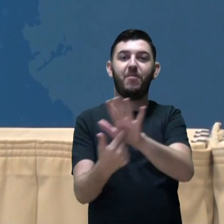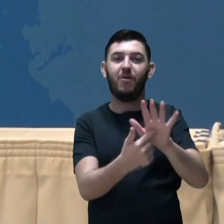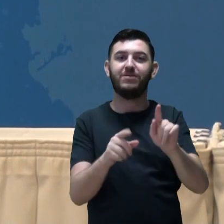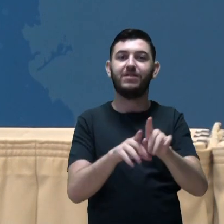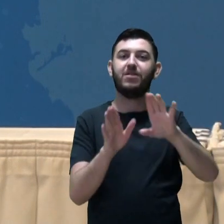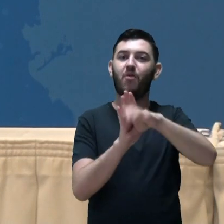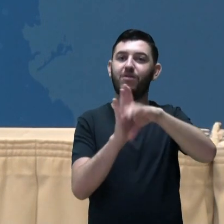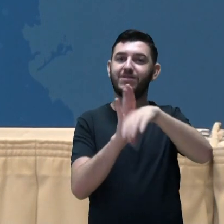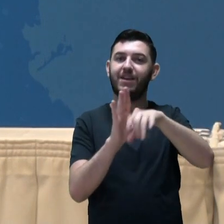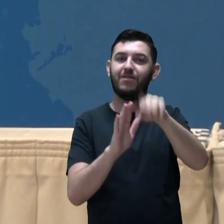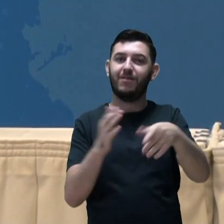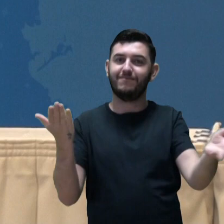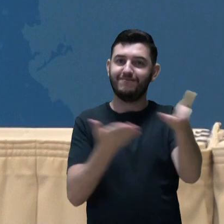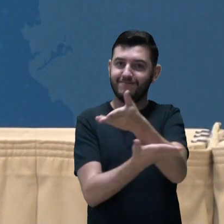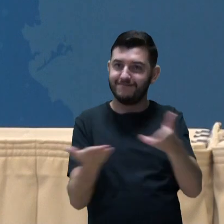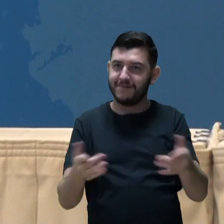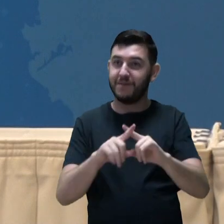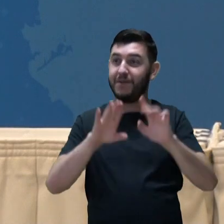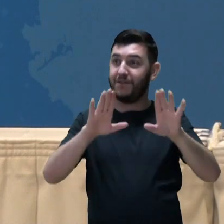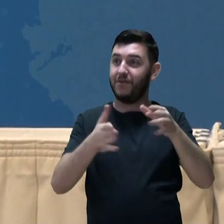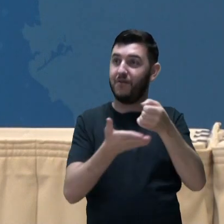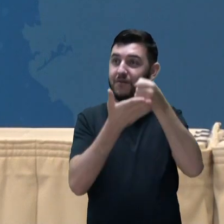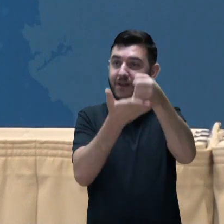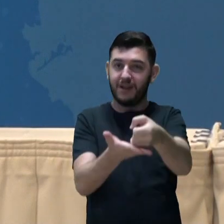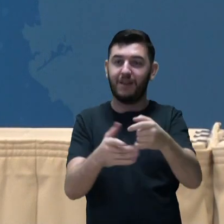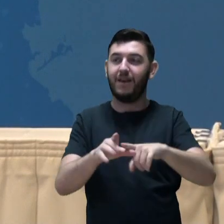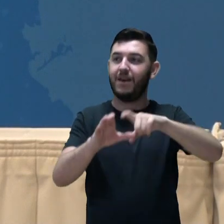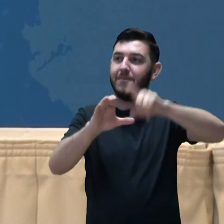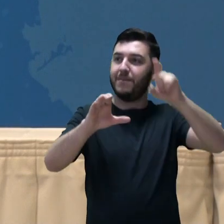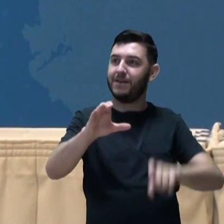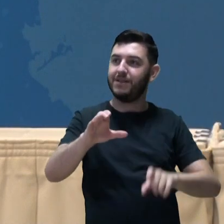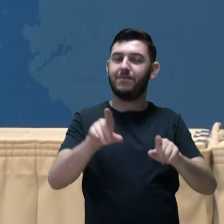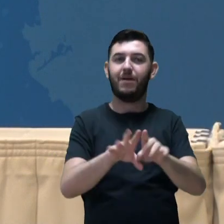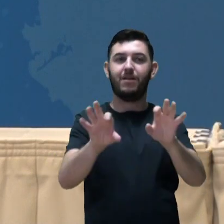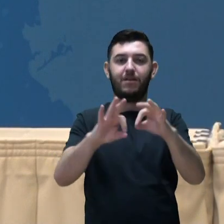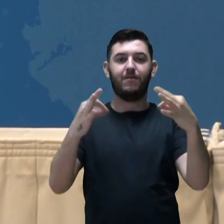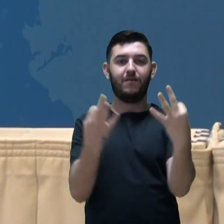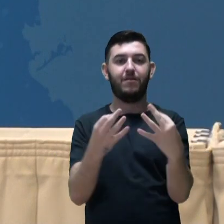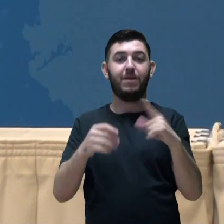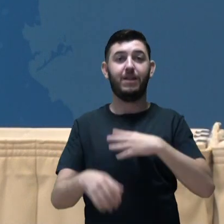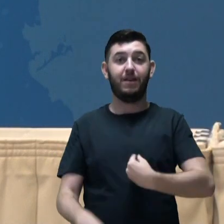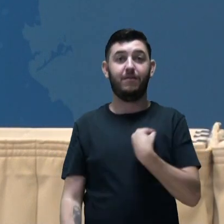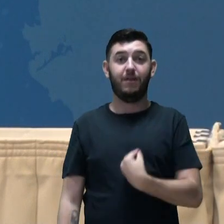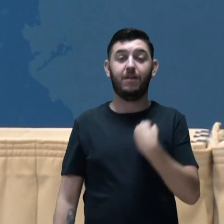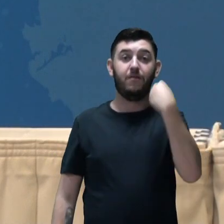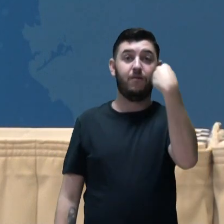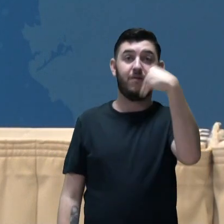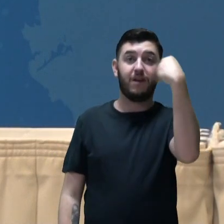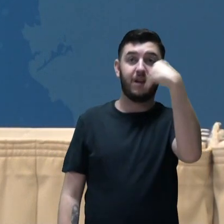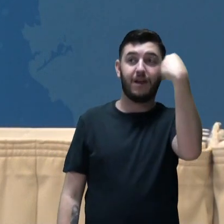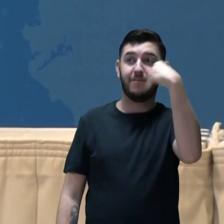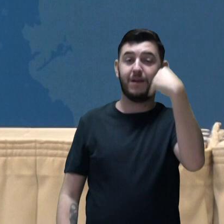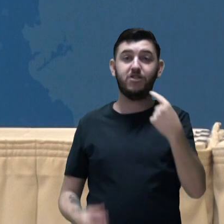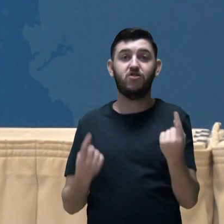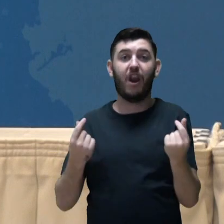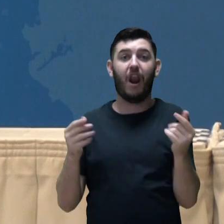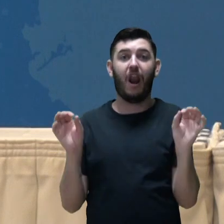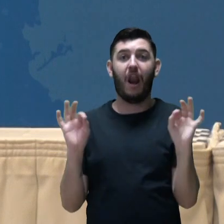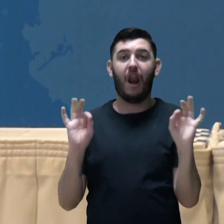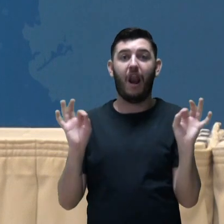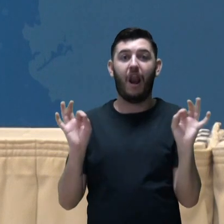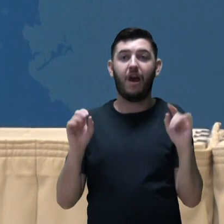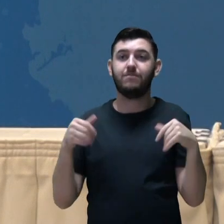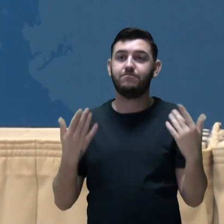Ao oferecer trilhas de emancipação às famílias em situação de vulnerabilidade, o Auxílio Brasil